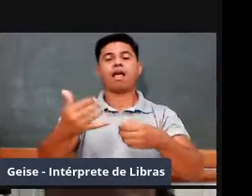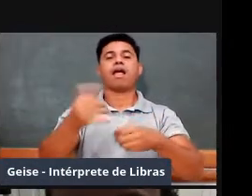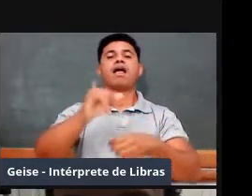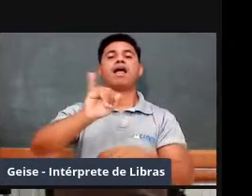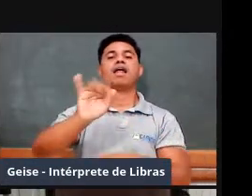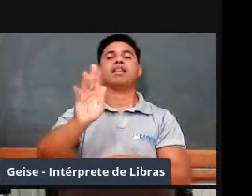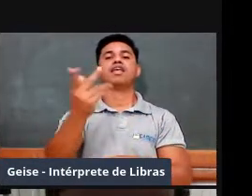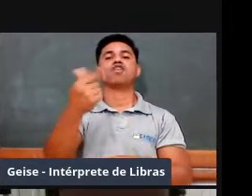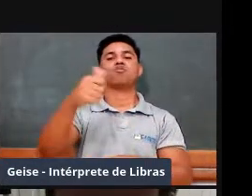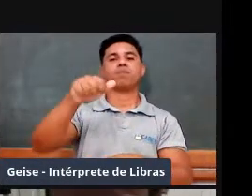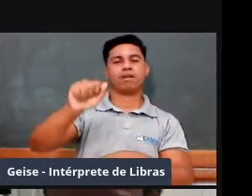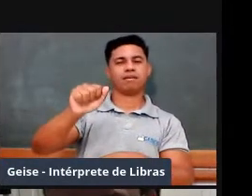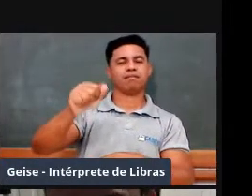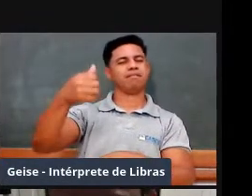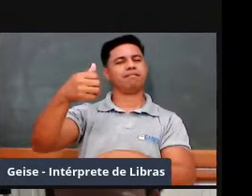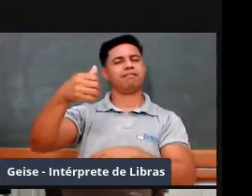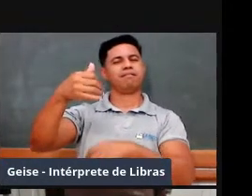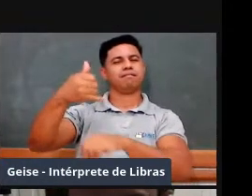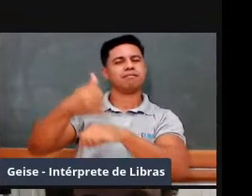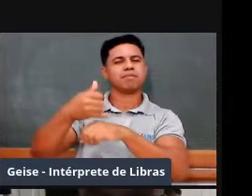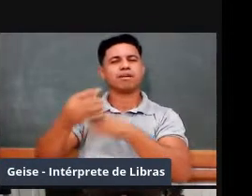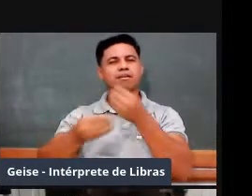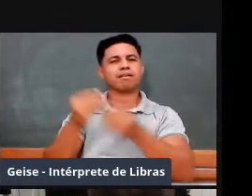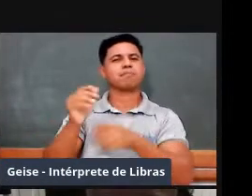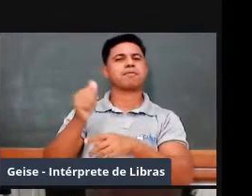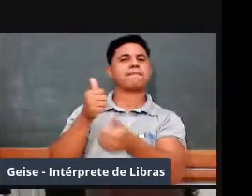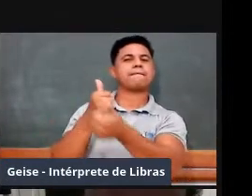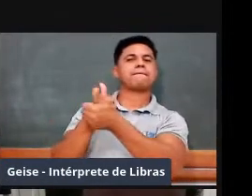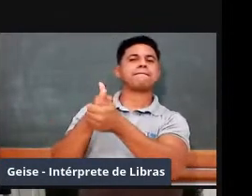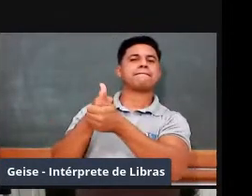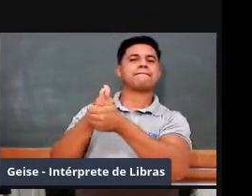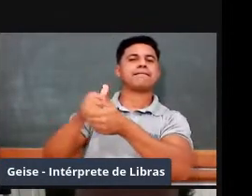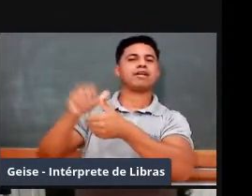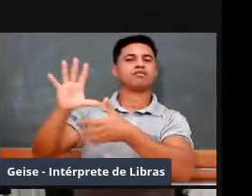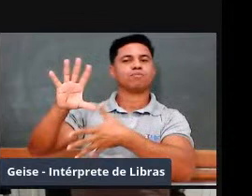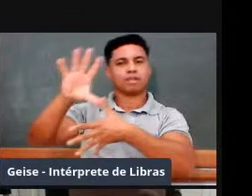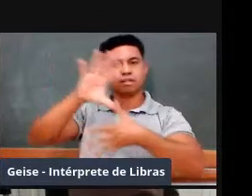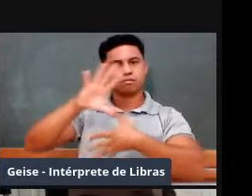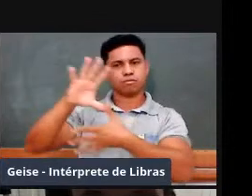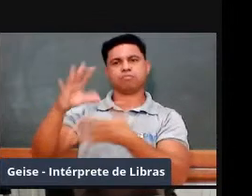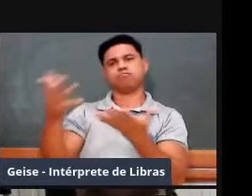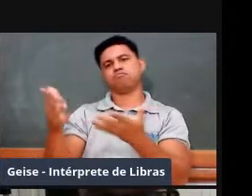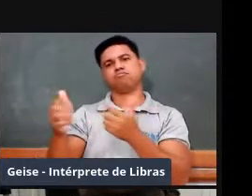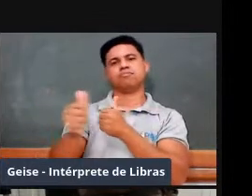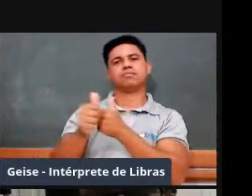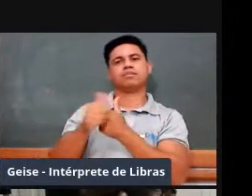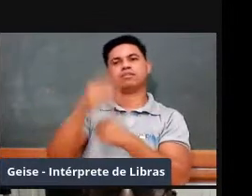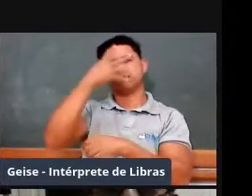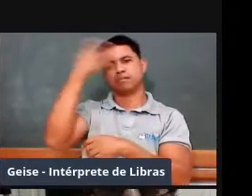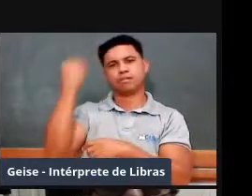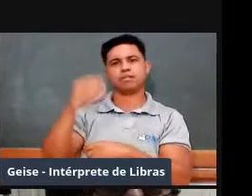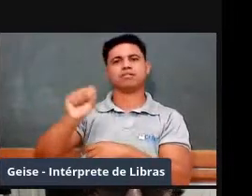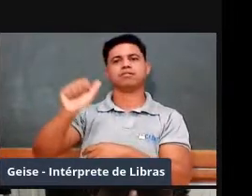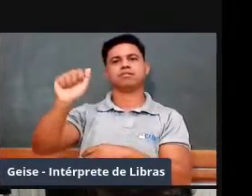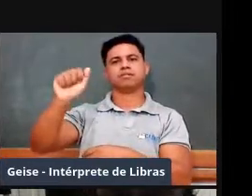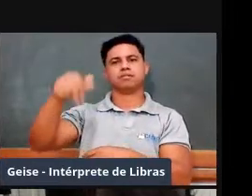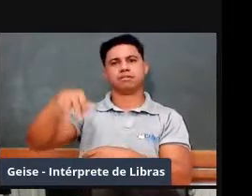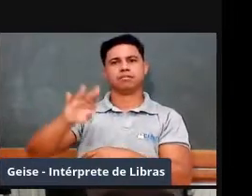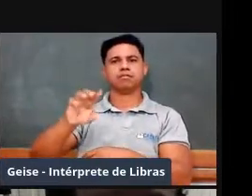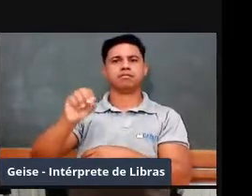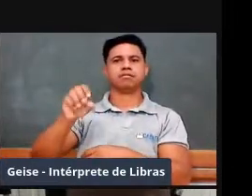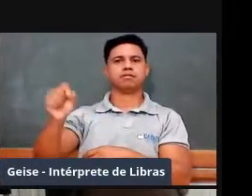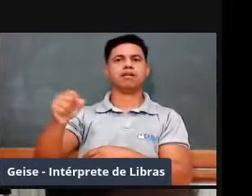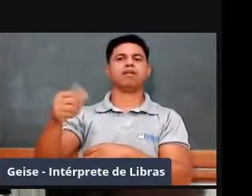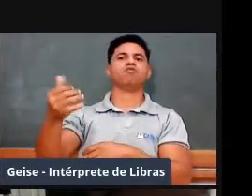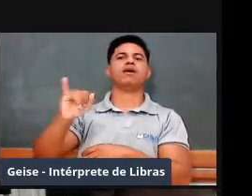próxima do continente que as pessoas até esquecem que Santos é uma ilha, não é? Então, esses